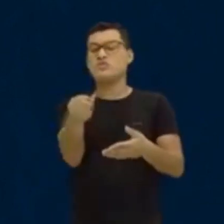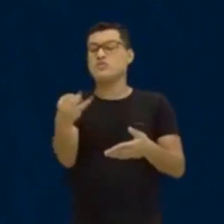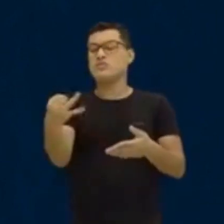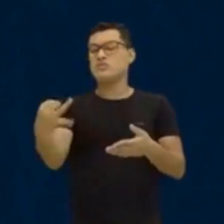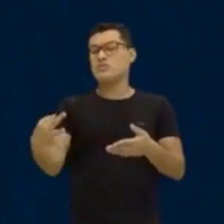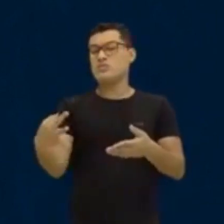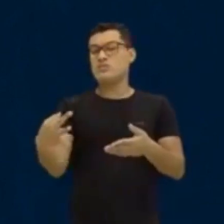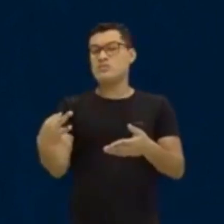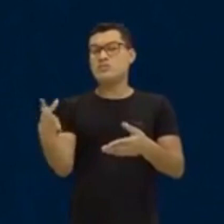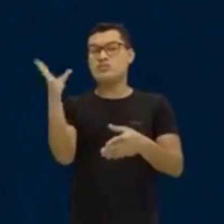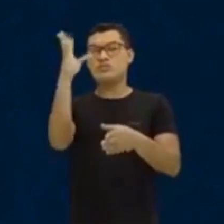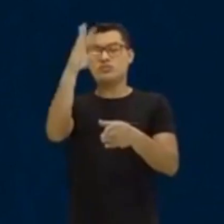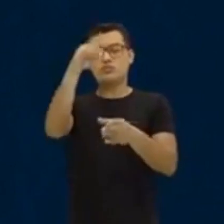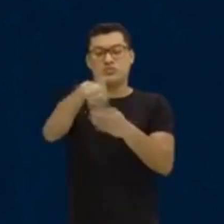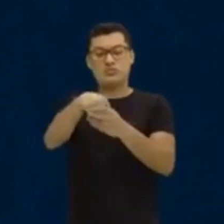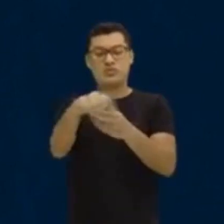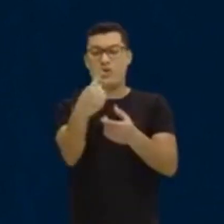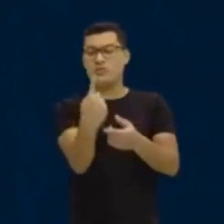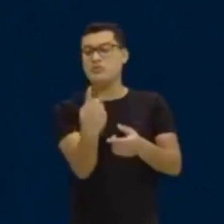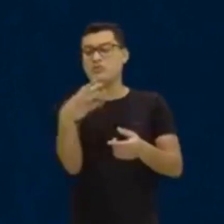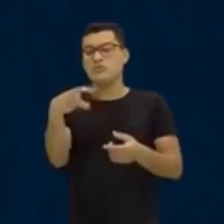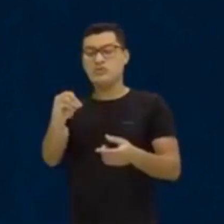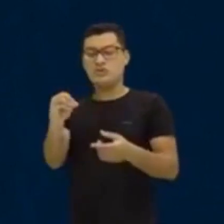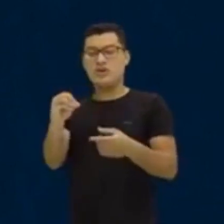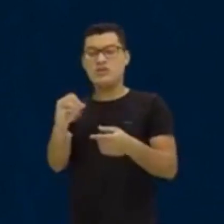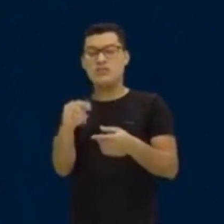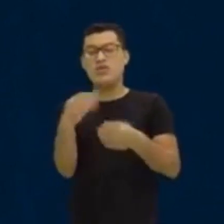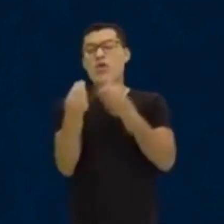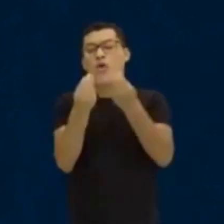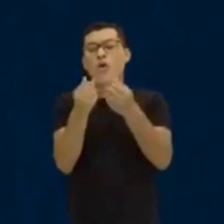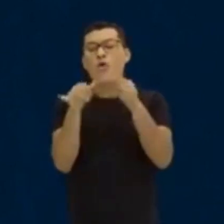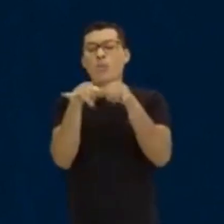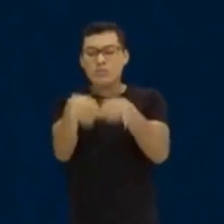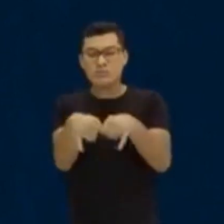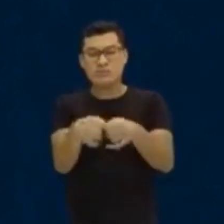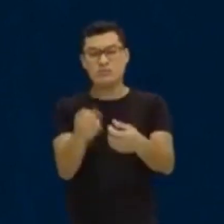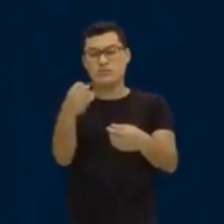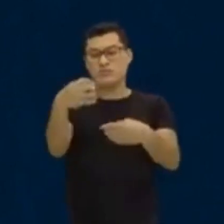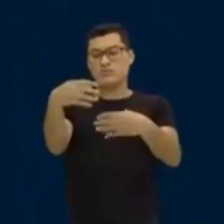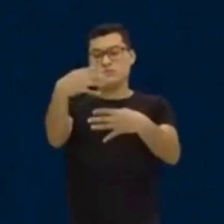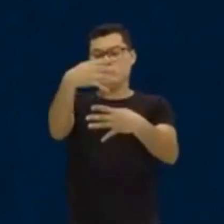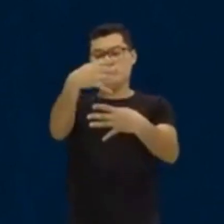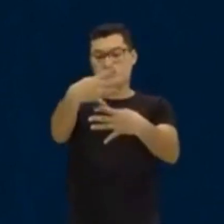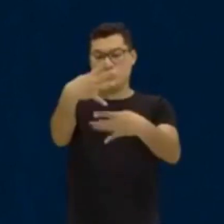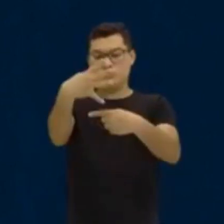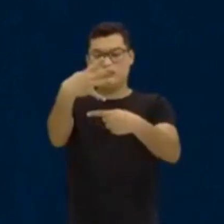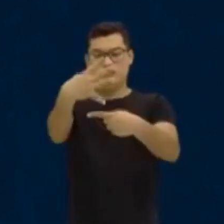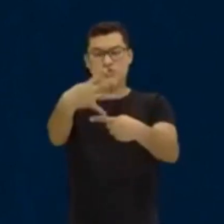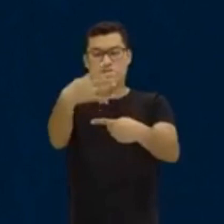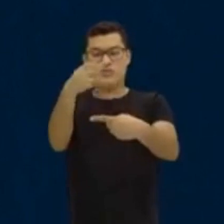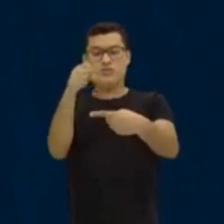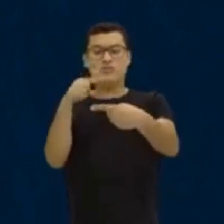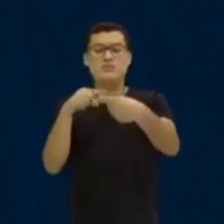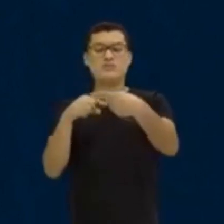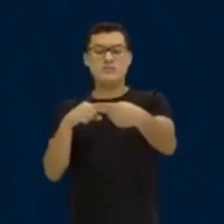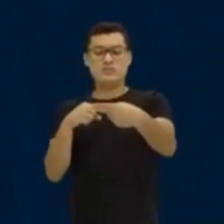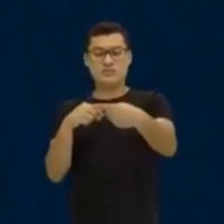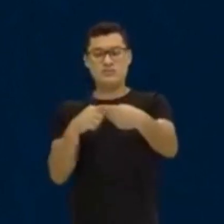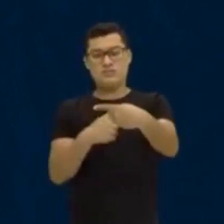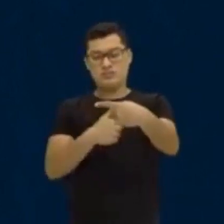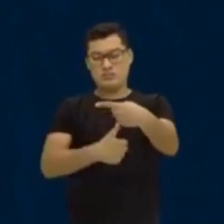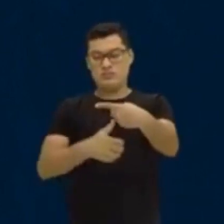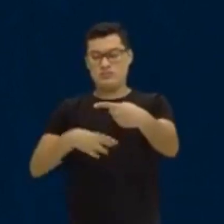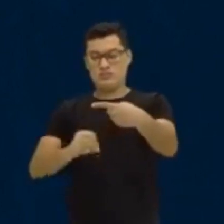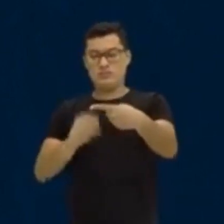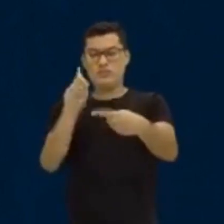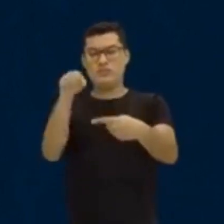Então, eu vou colocar um 0. Então, ficou como aí? 4 sobre 10, 4 décimos. Olha o próximo